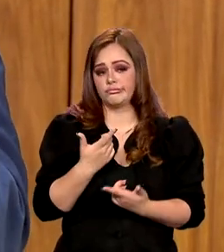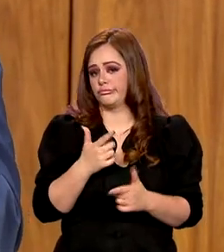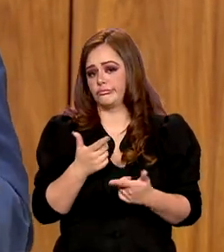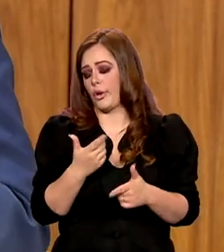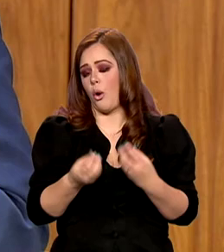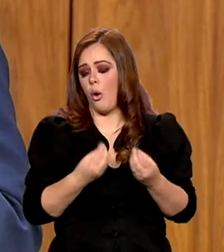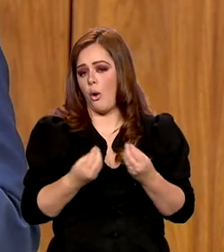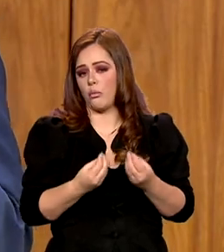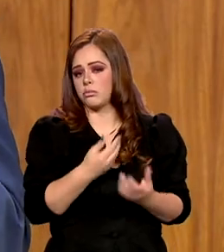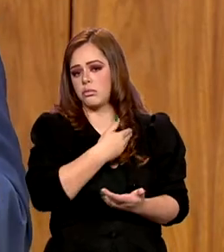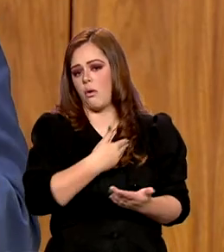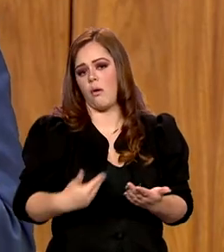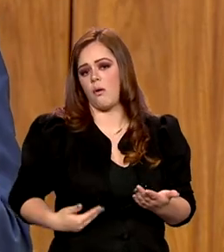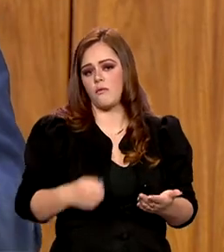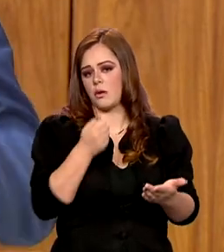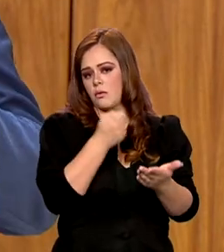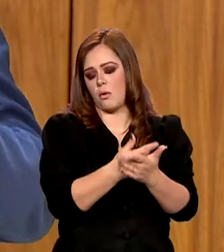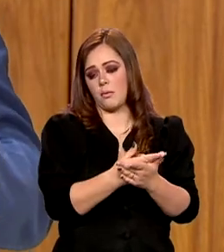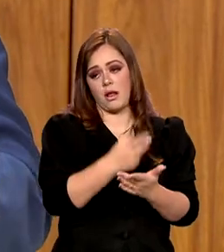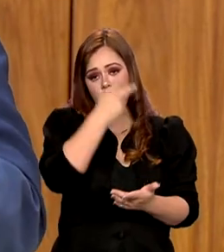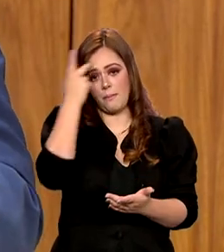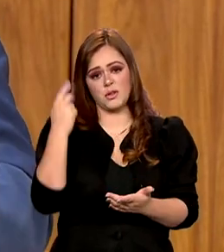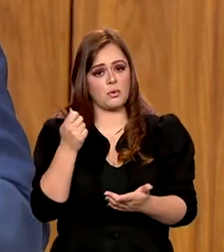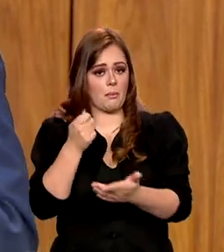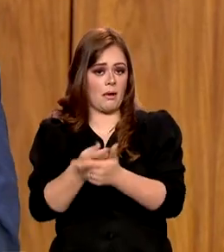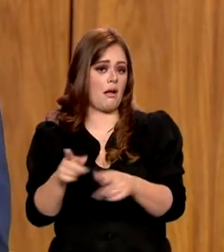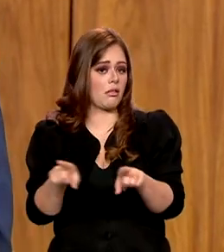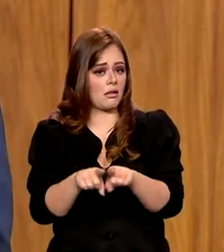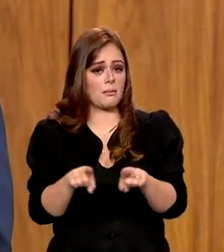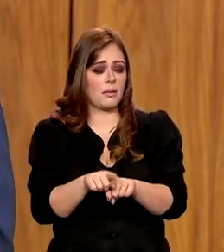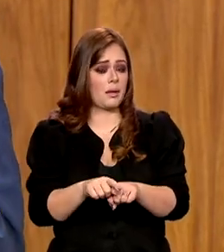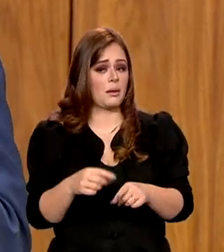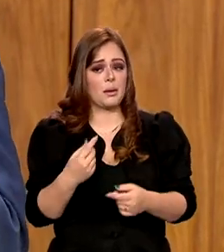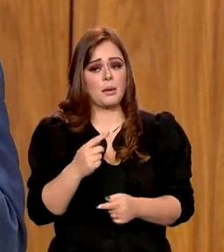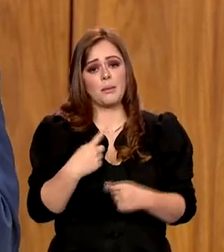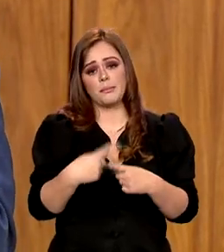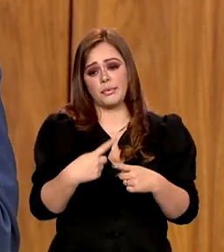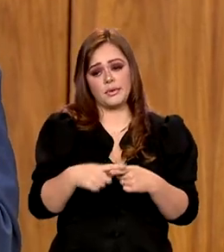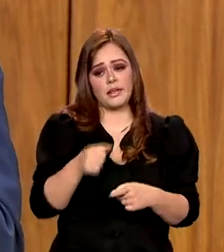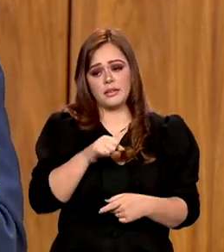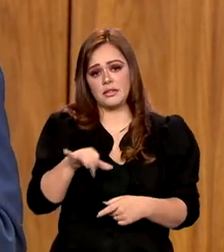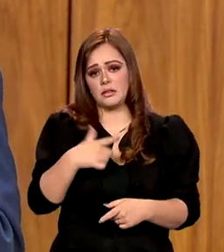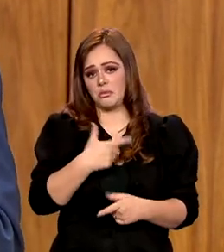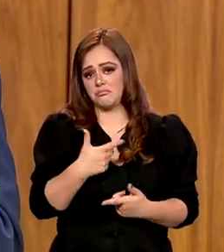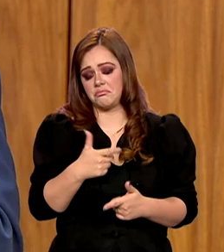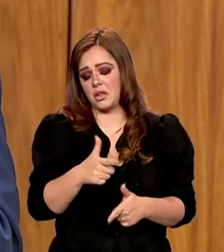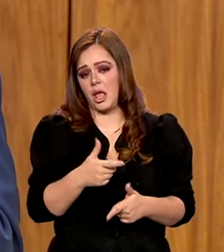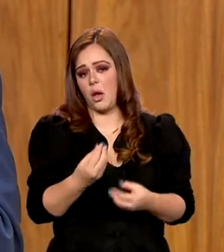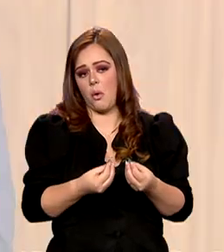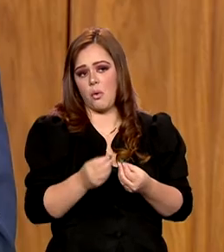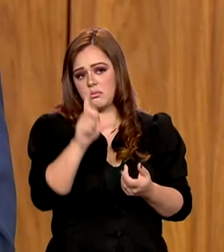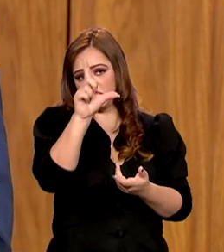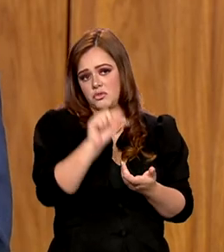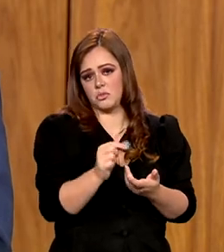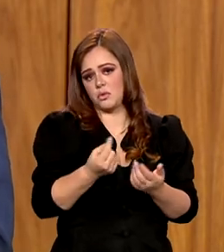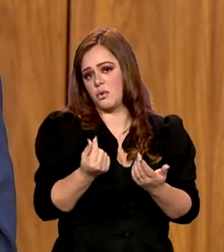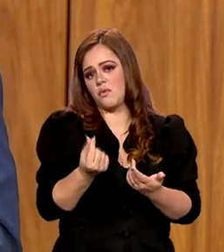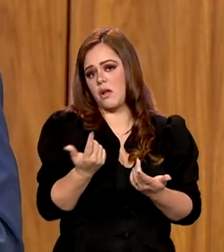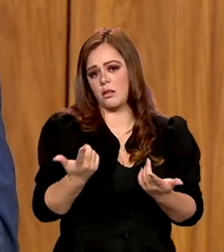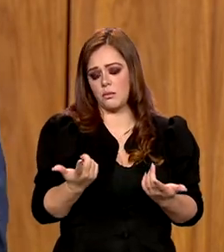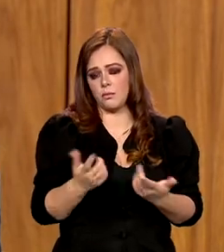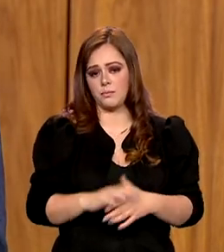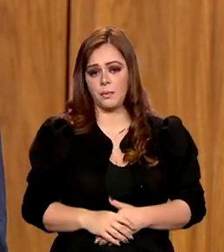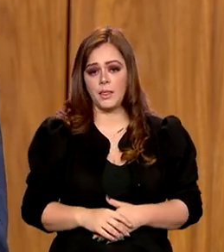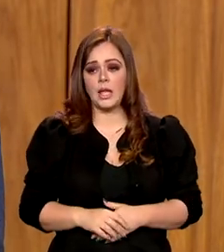comprar e nem para o devedor pagar, porque se o credor estiver dando pouco desconto, essa é a engenharia do programa. O credor que